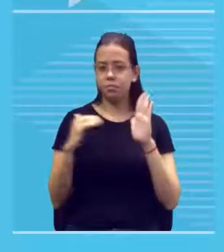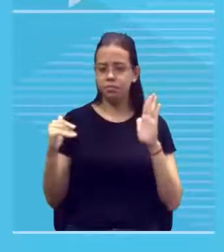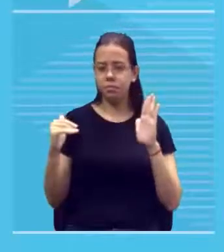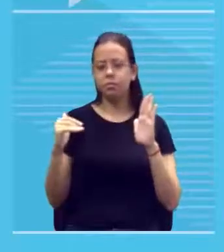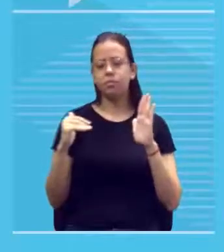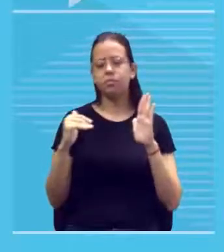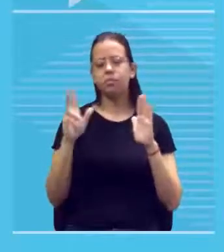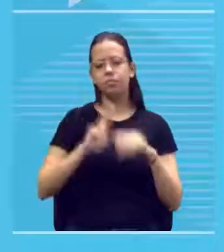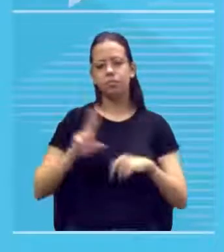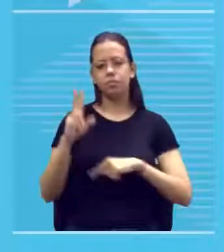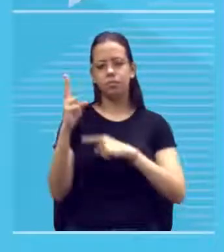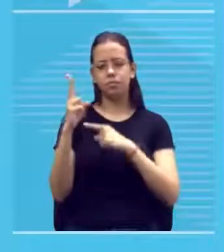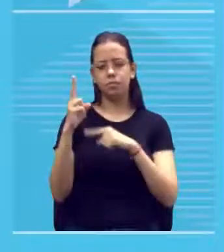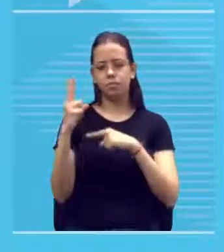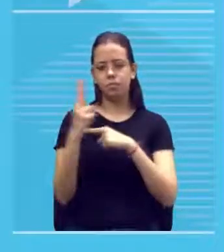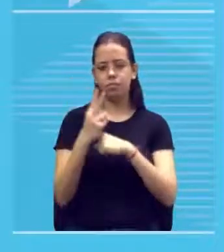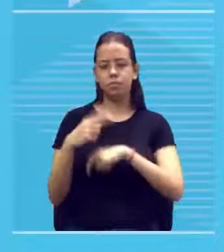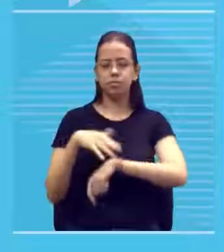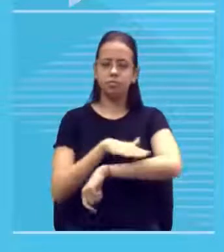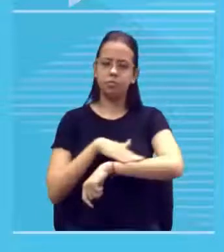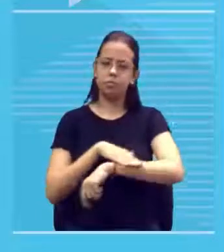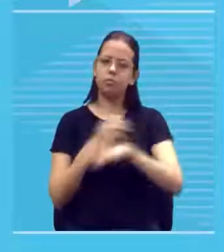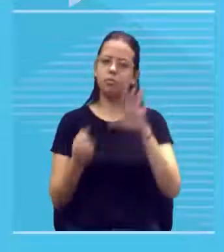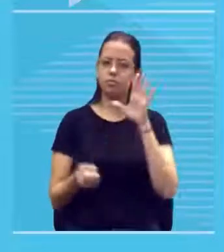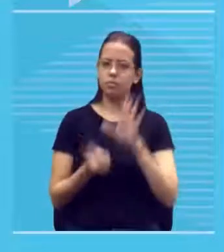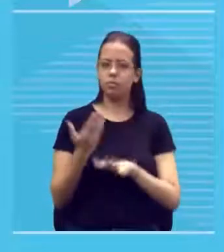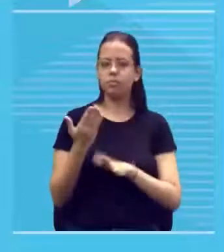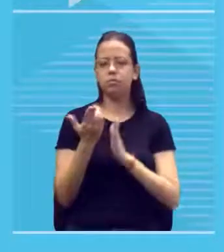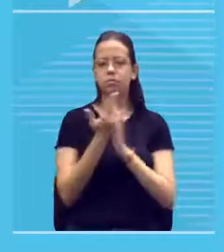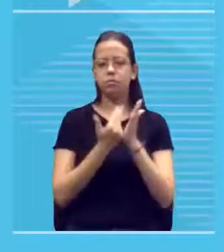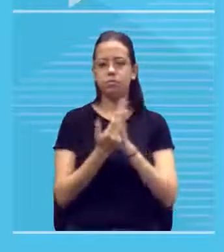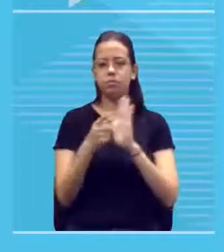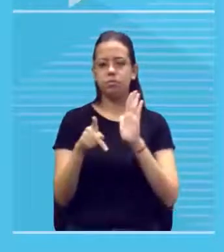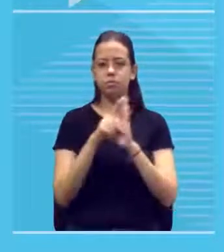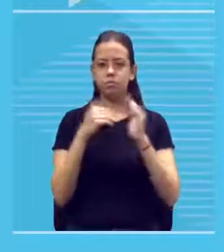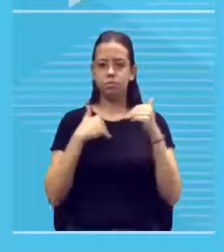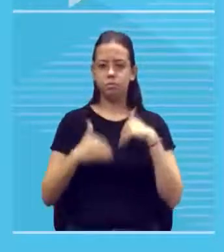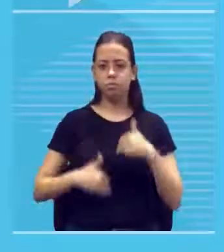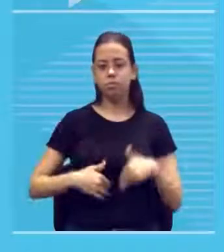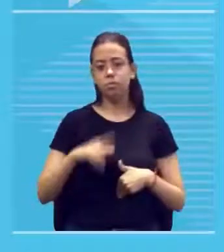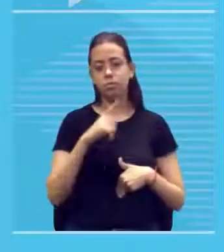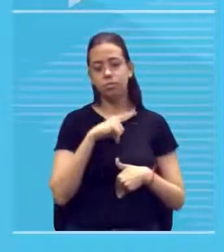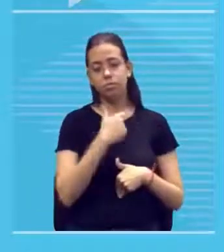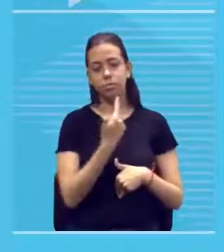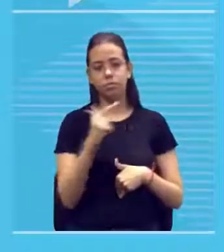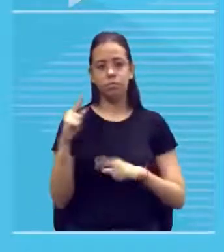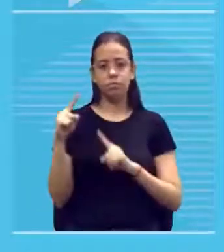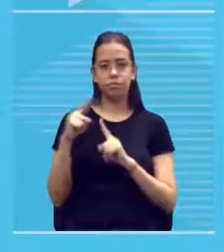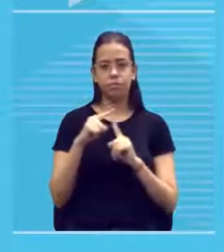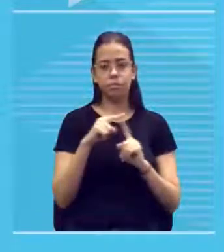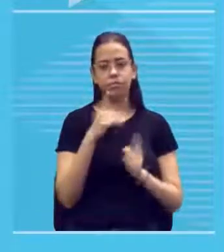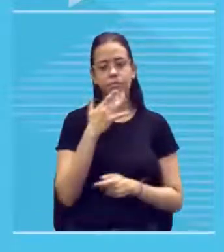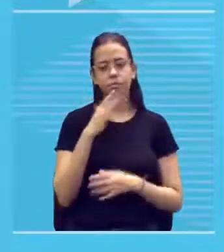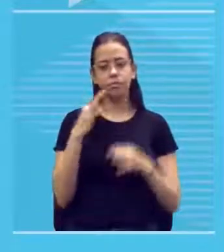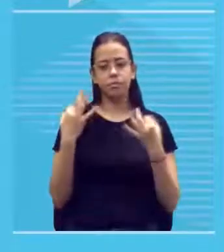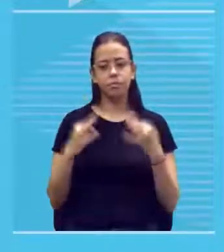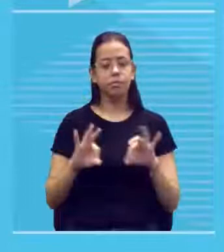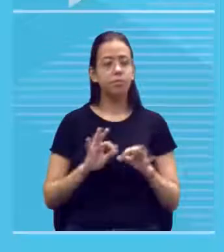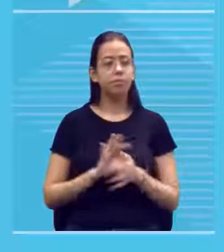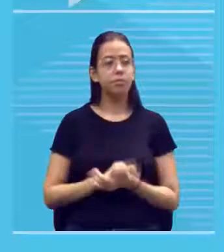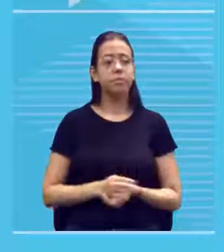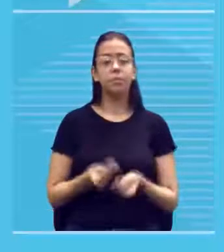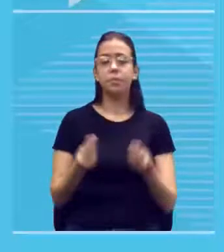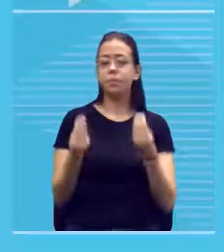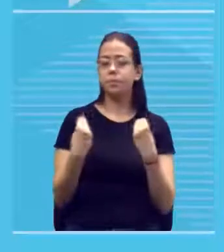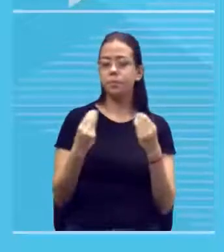proteção aí aparece a pintura corporal com outros pigmentos certo para que que eles se